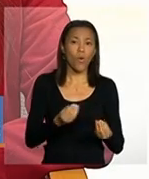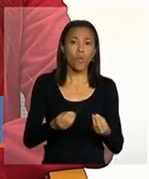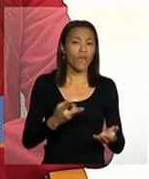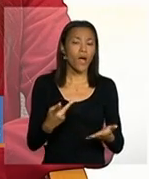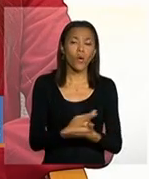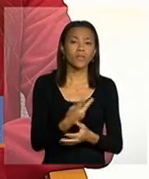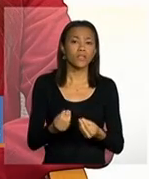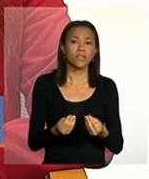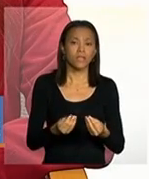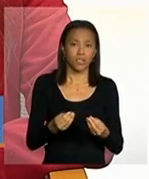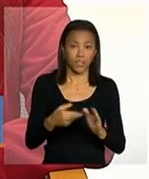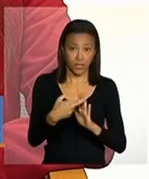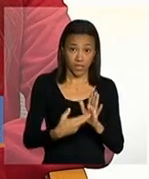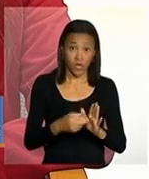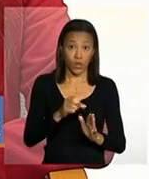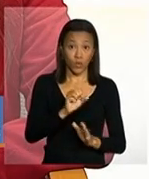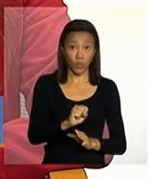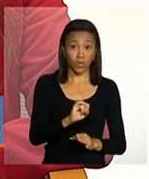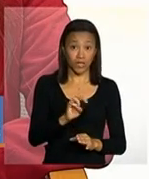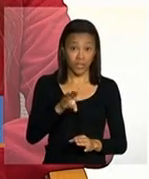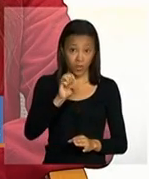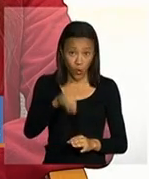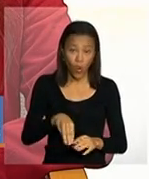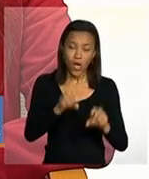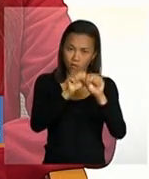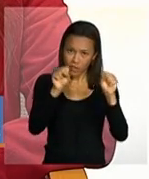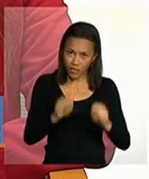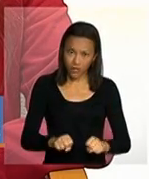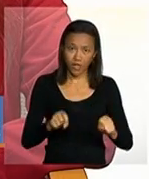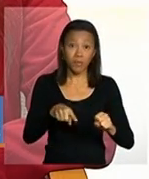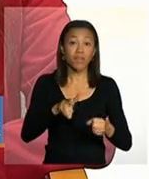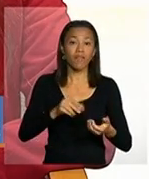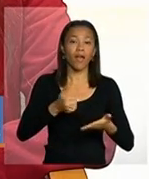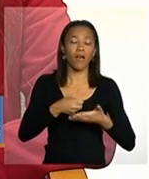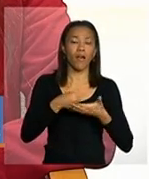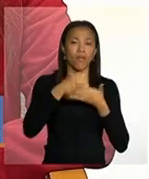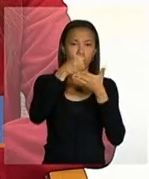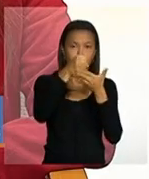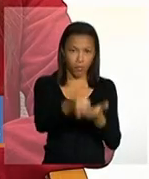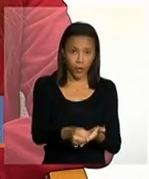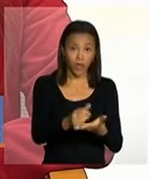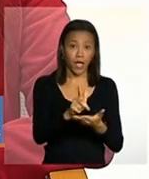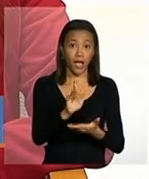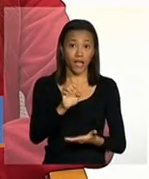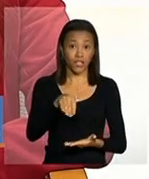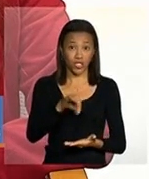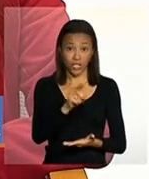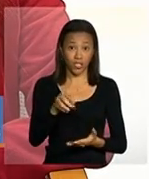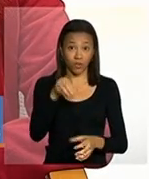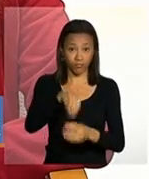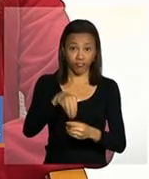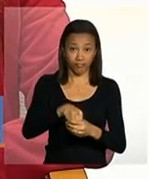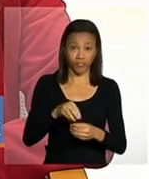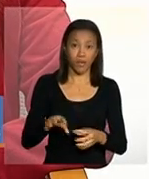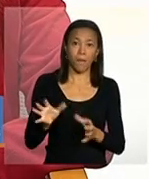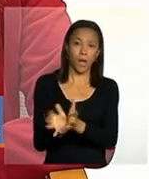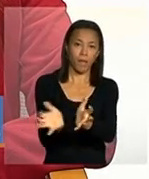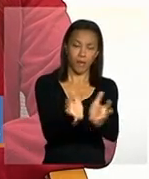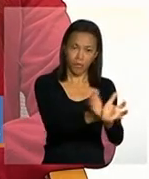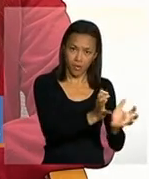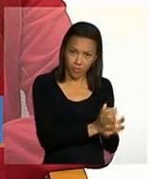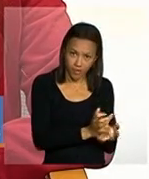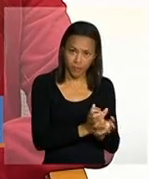condicionalidades o SICOM é um sistema de condicionalidades de apoio a gestão intersetorial e descentralizada das